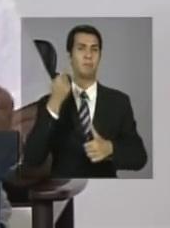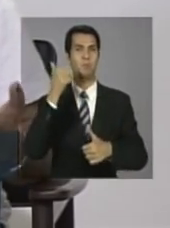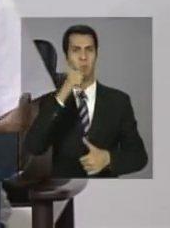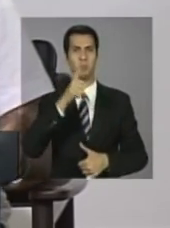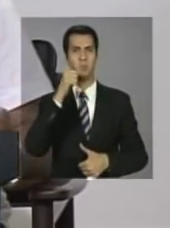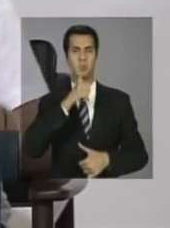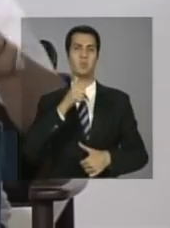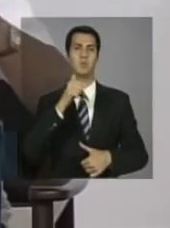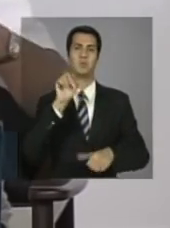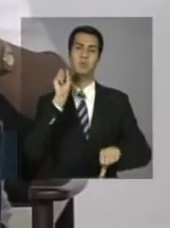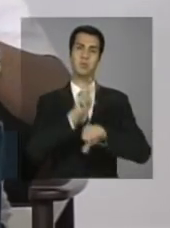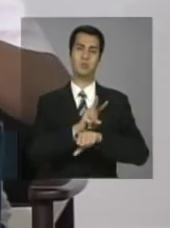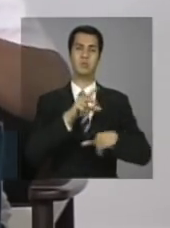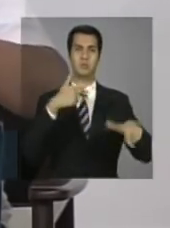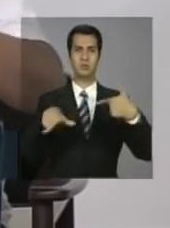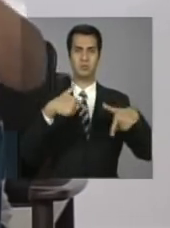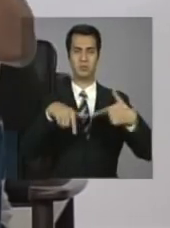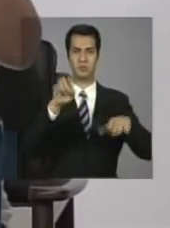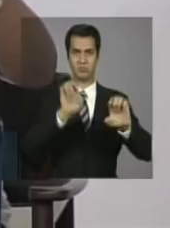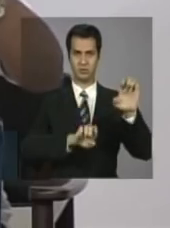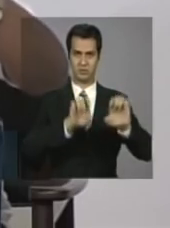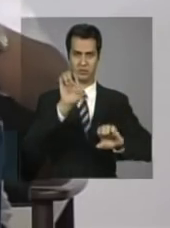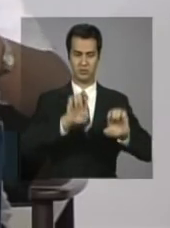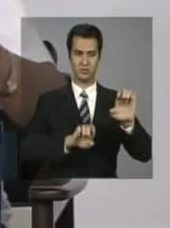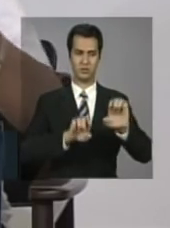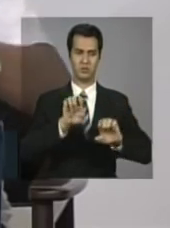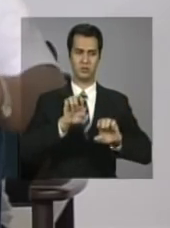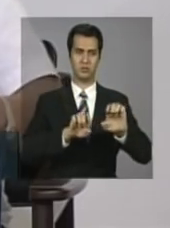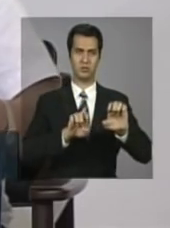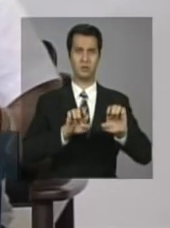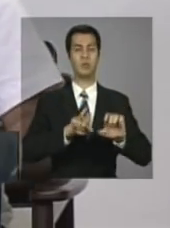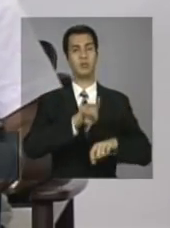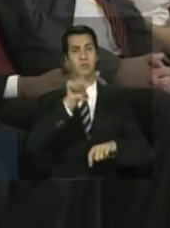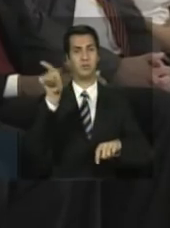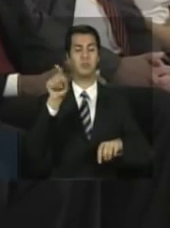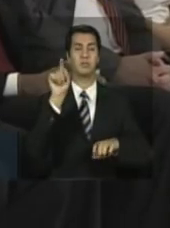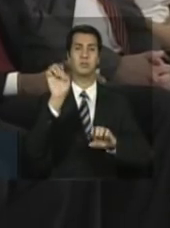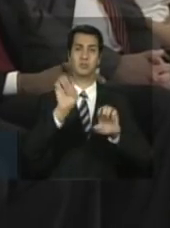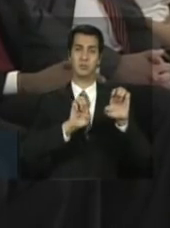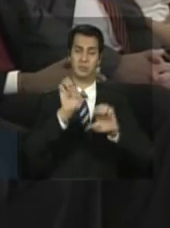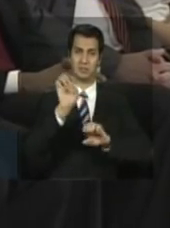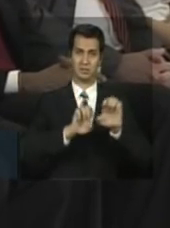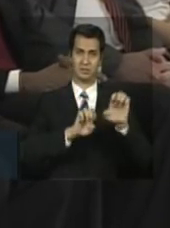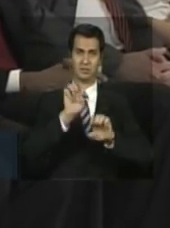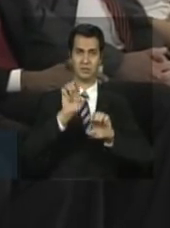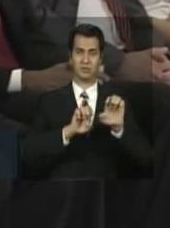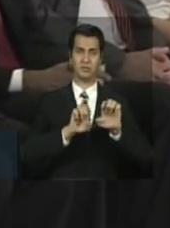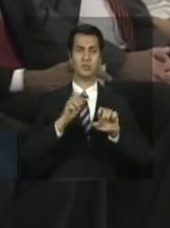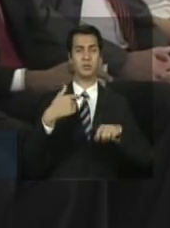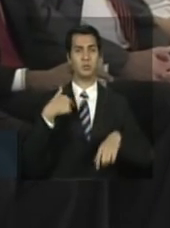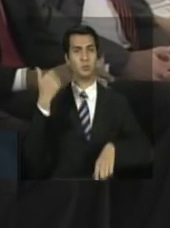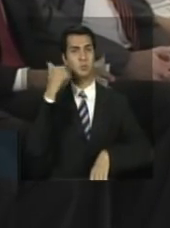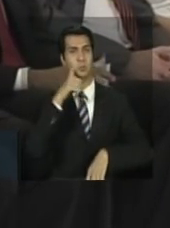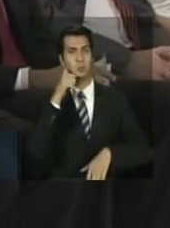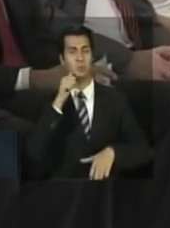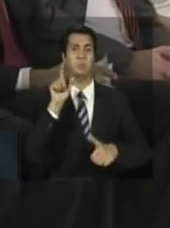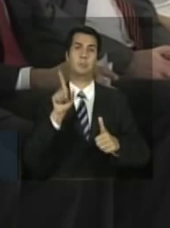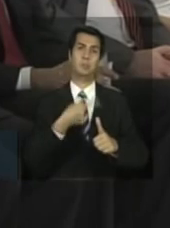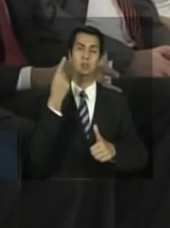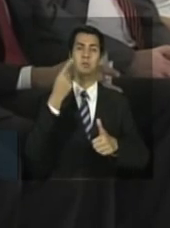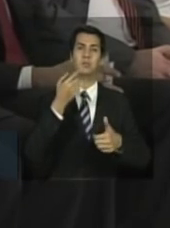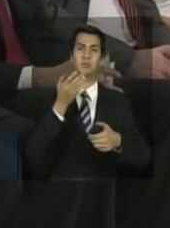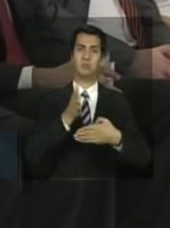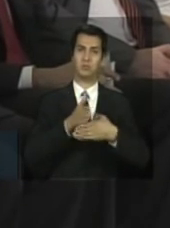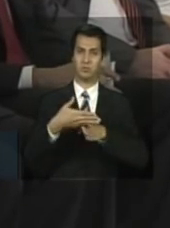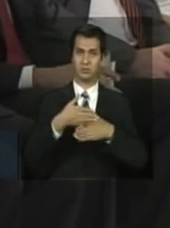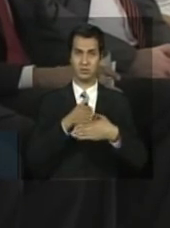empresa, trabalhando, na empresa, não é lá, será, na empresa, como mulher, como cobradora, foi